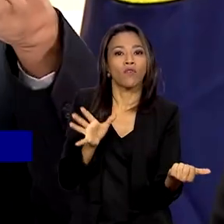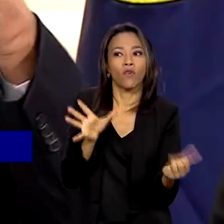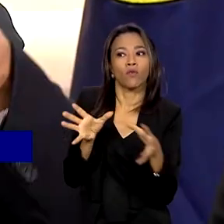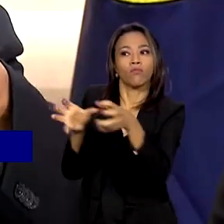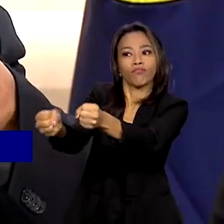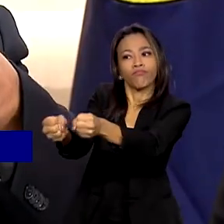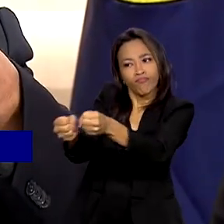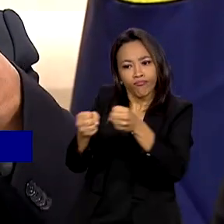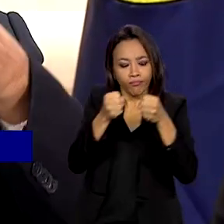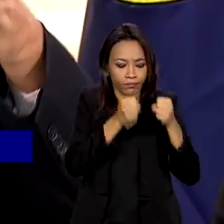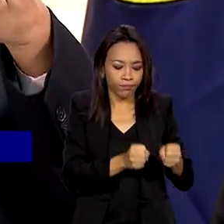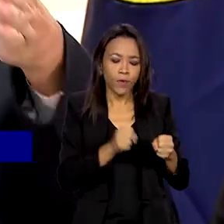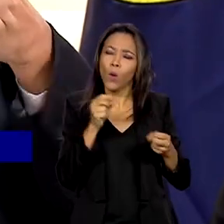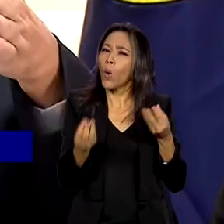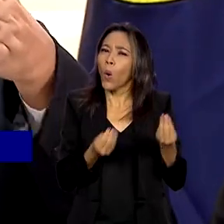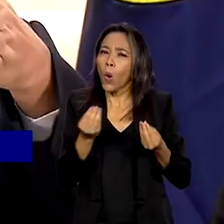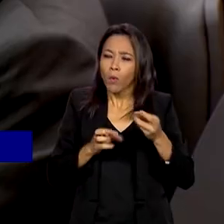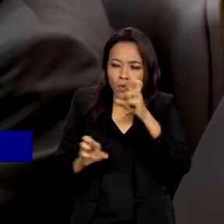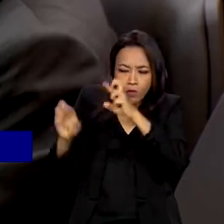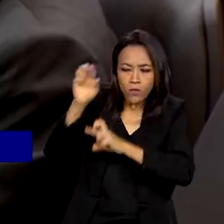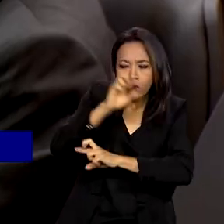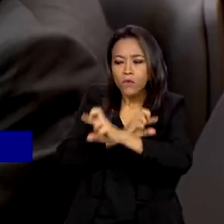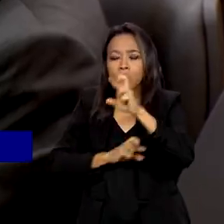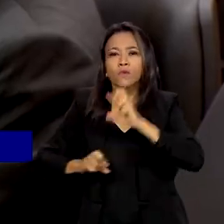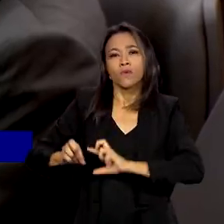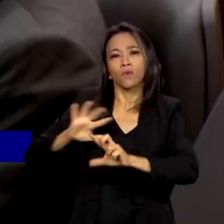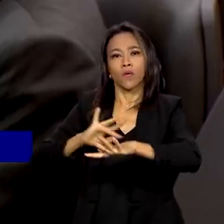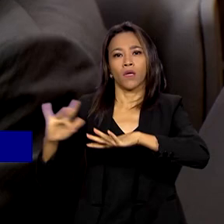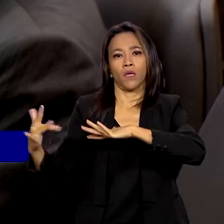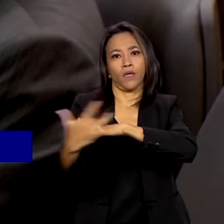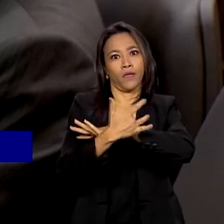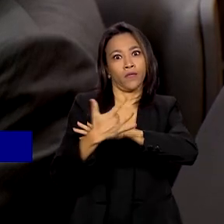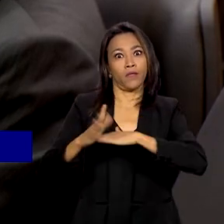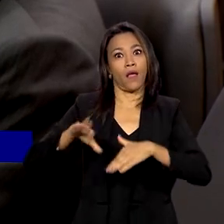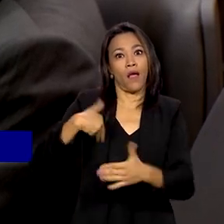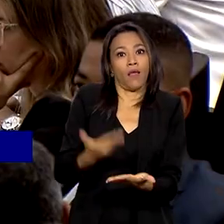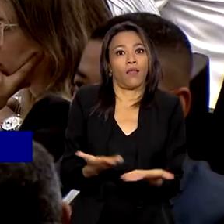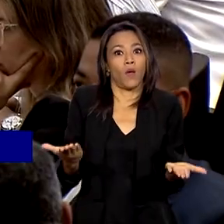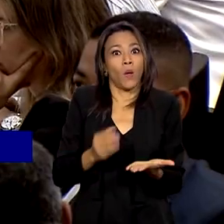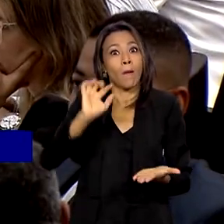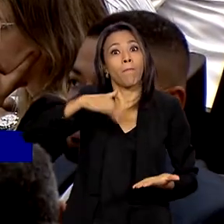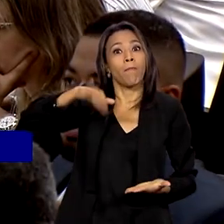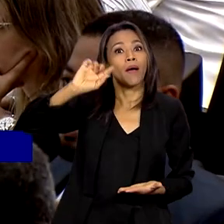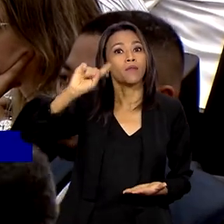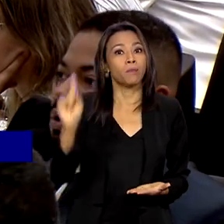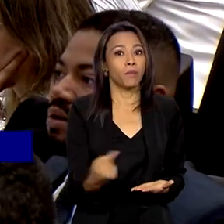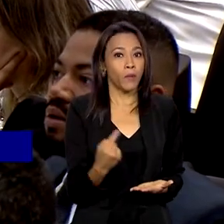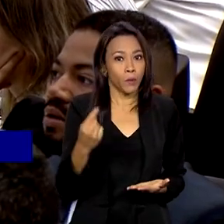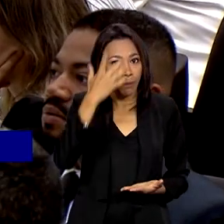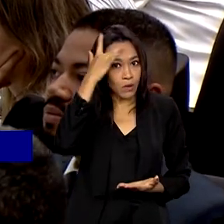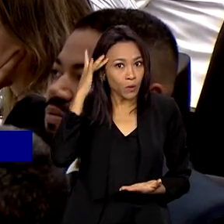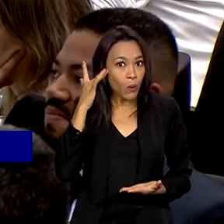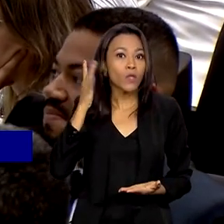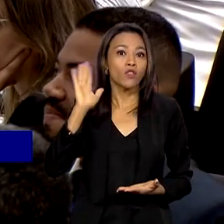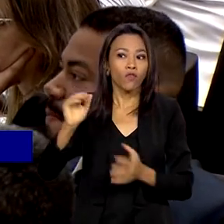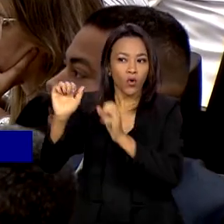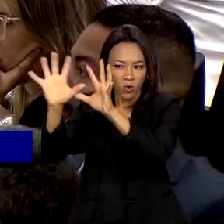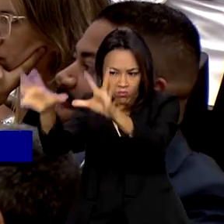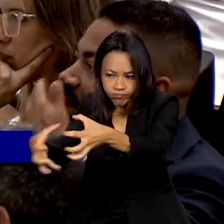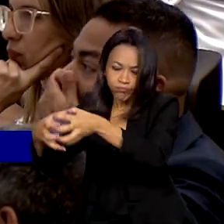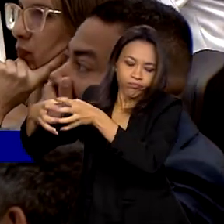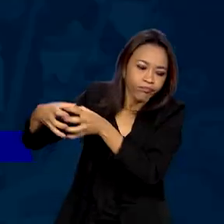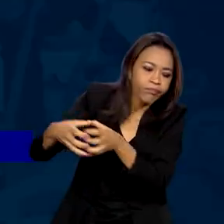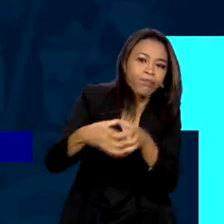localizados por meio das redes sociais. Até agora, mais de mil pessoas foram levadas às delegacias para prestar